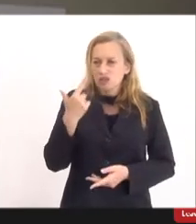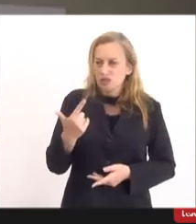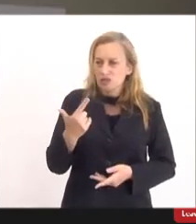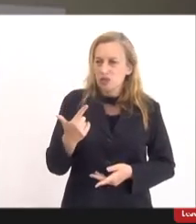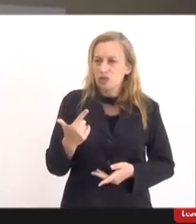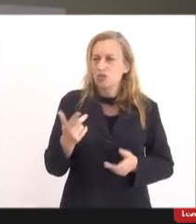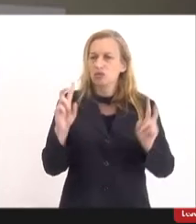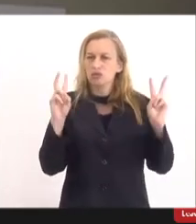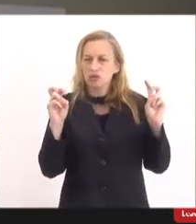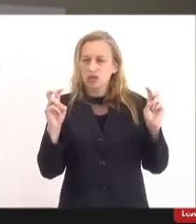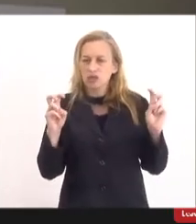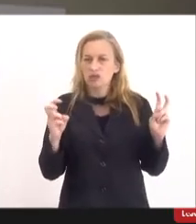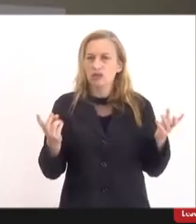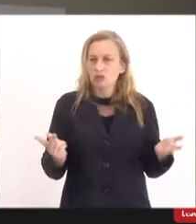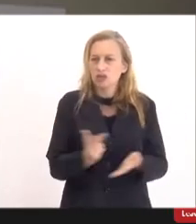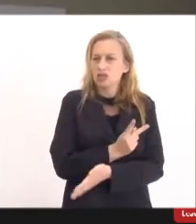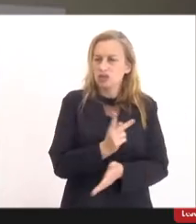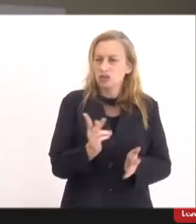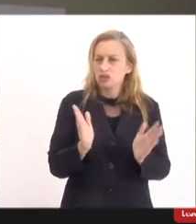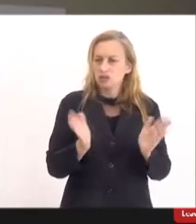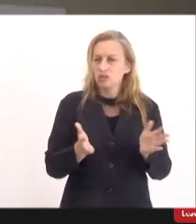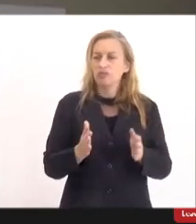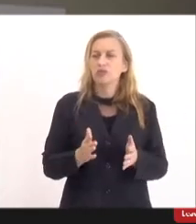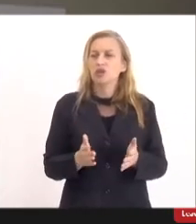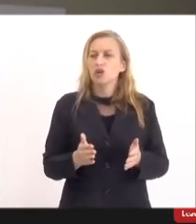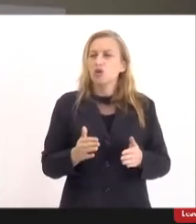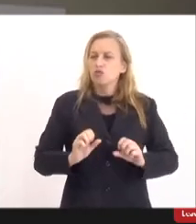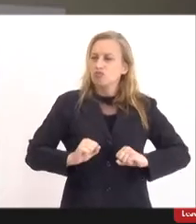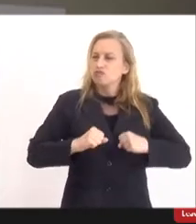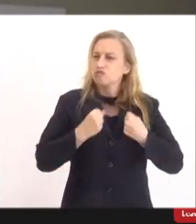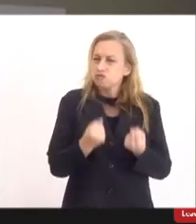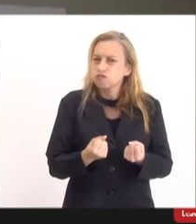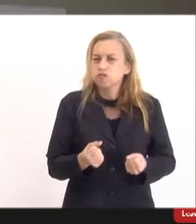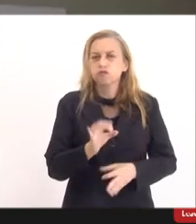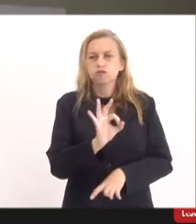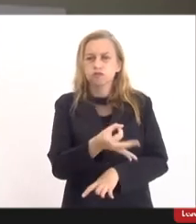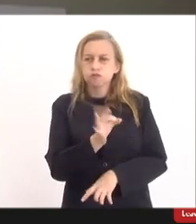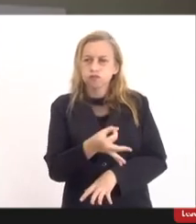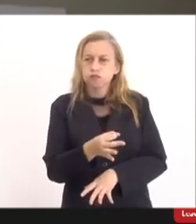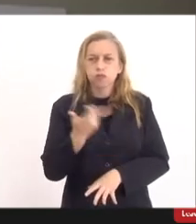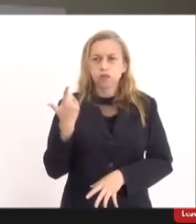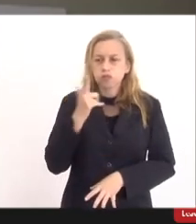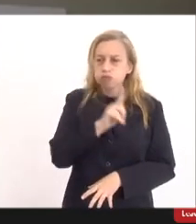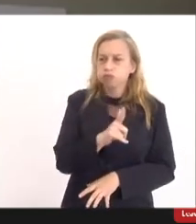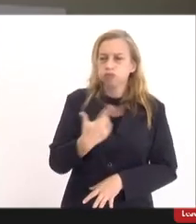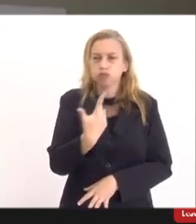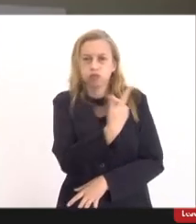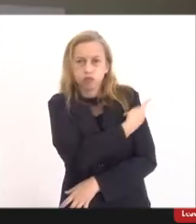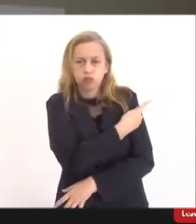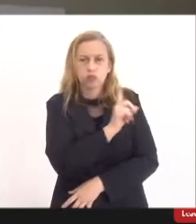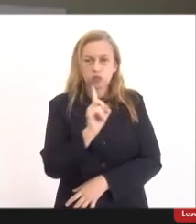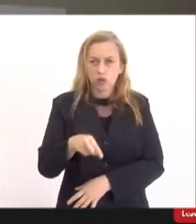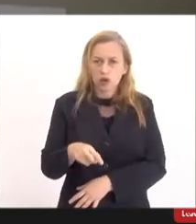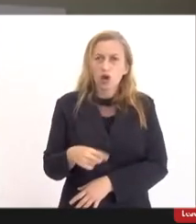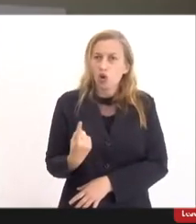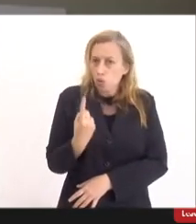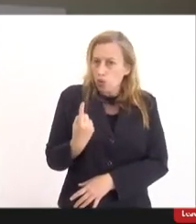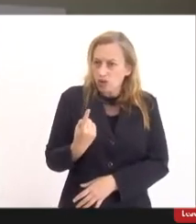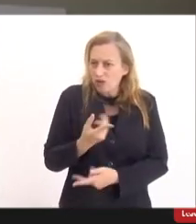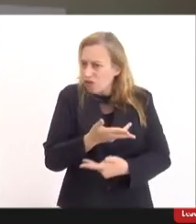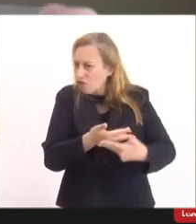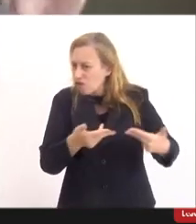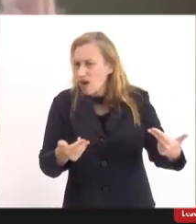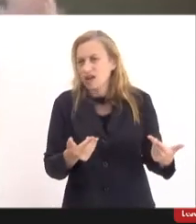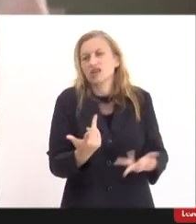situação como essa e diante de todos os esforços que foram necessários para se conseguir uma vacina, uma não, algumas